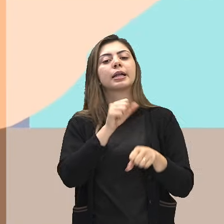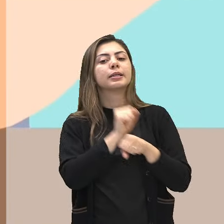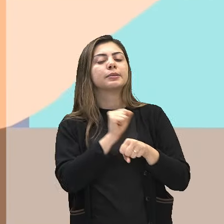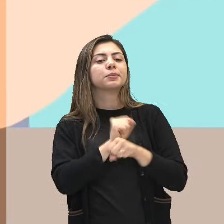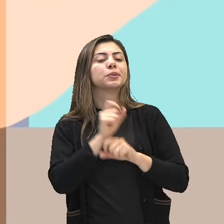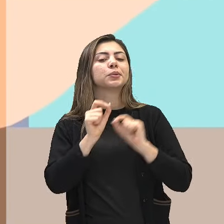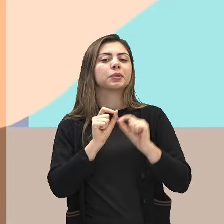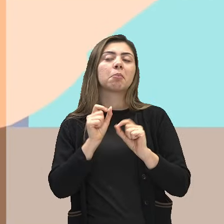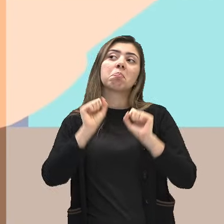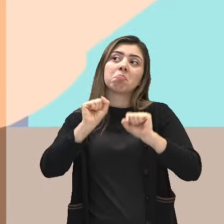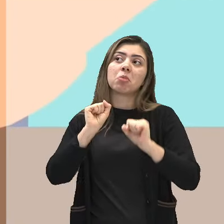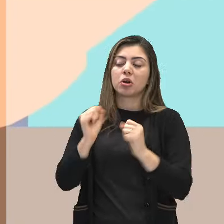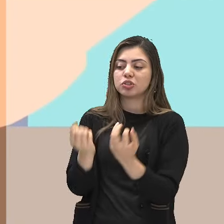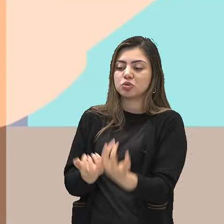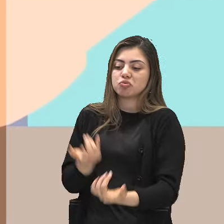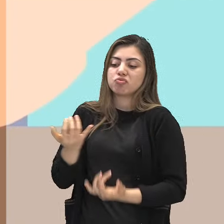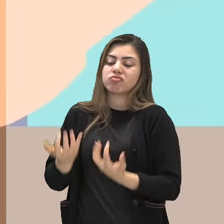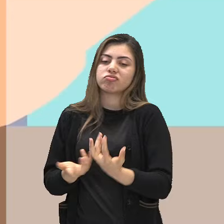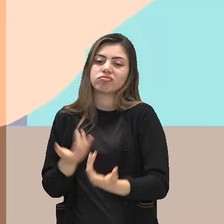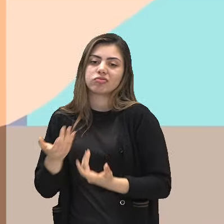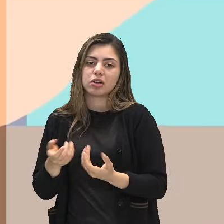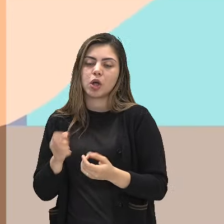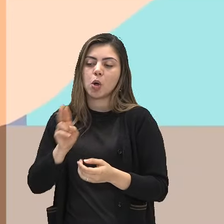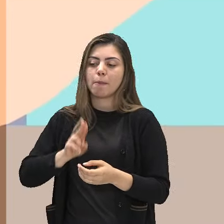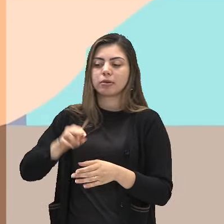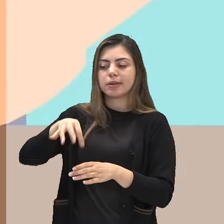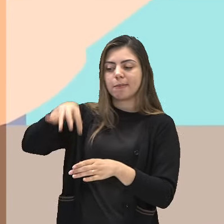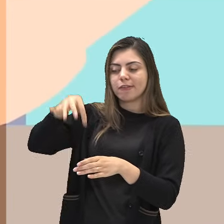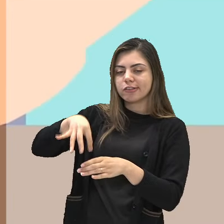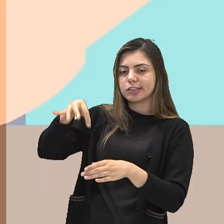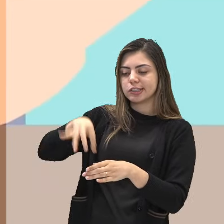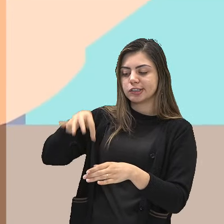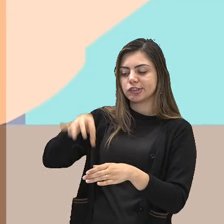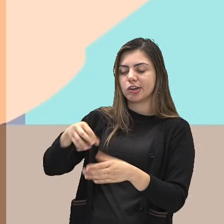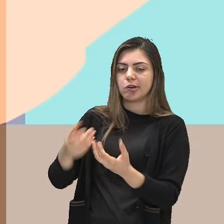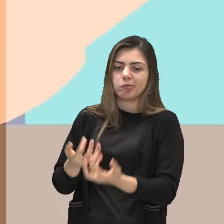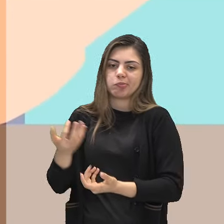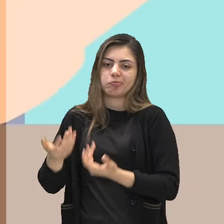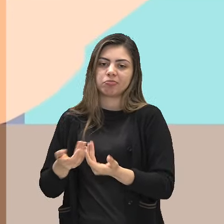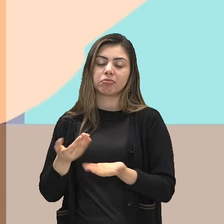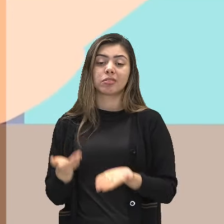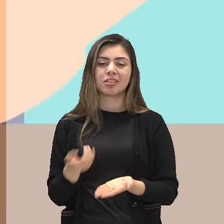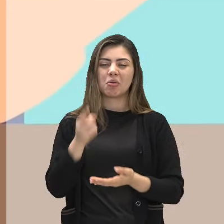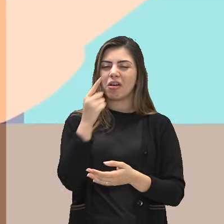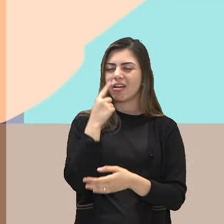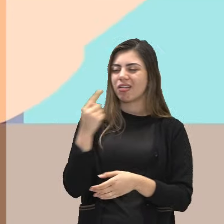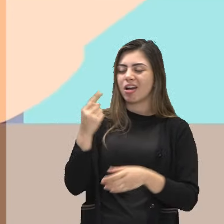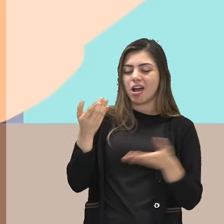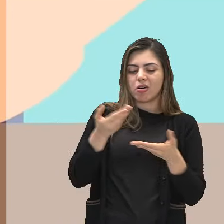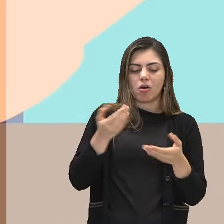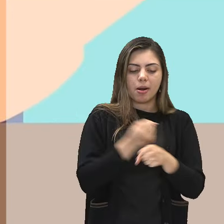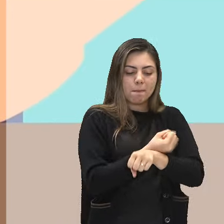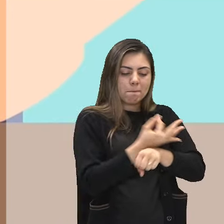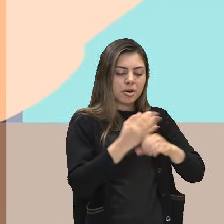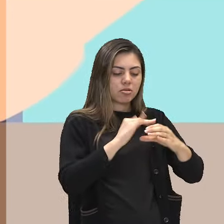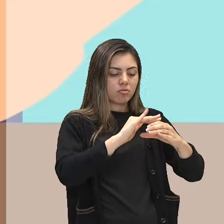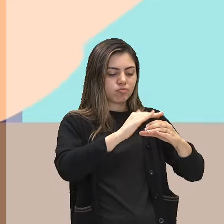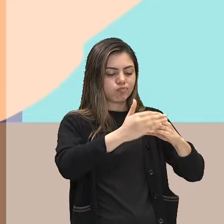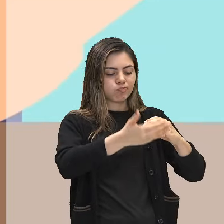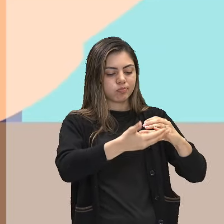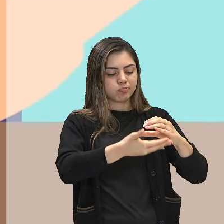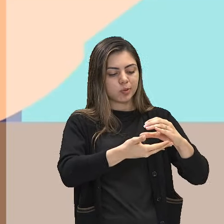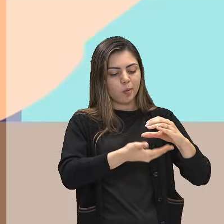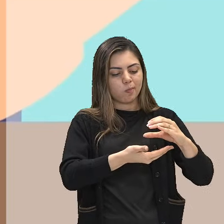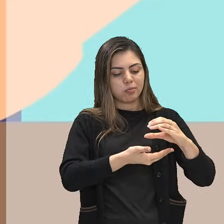fervura da chaleira, chá fumegante no bule. A branca e opaca entrecasca, aos